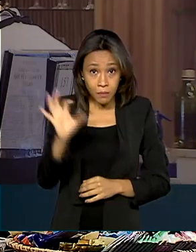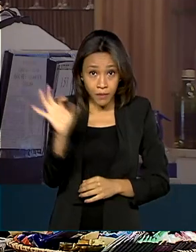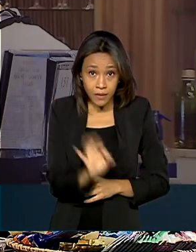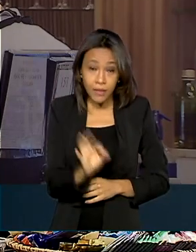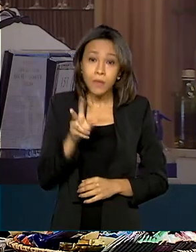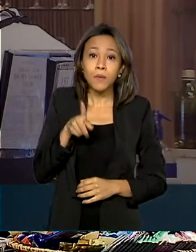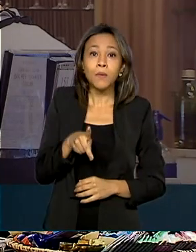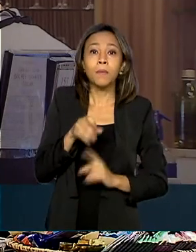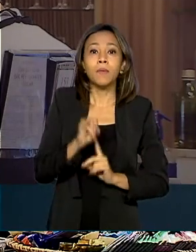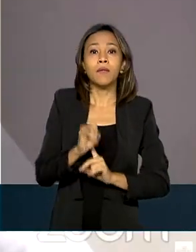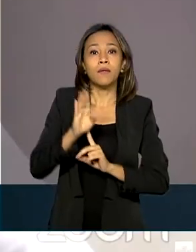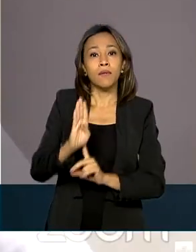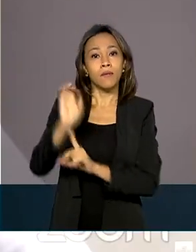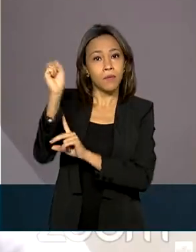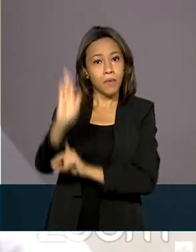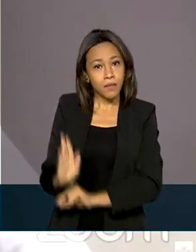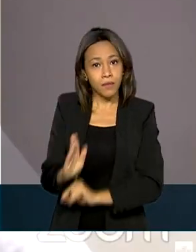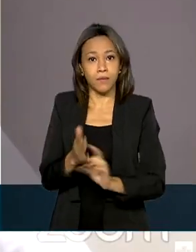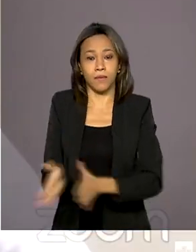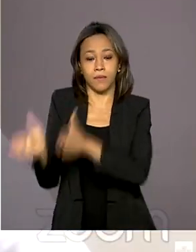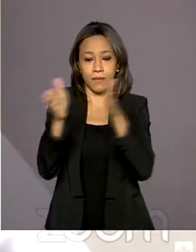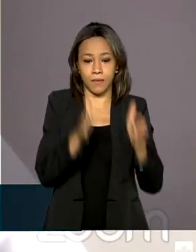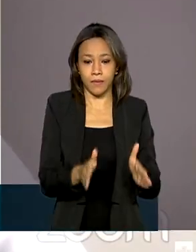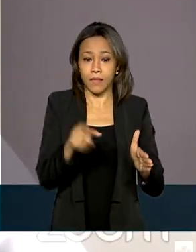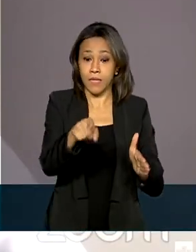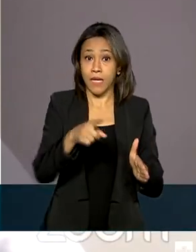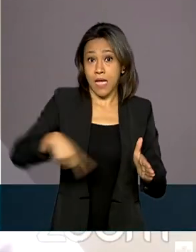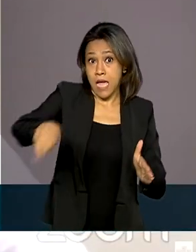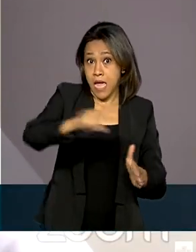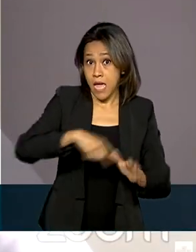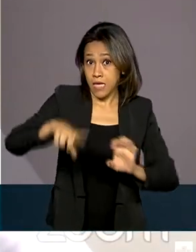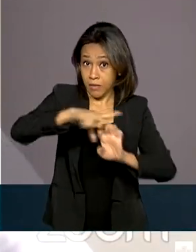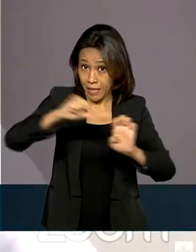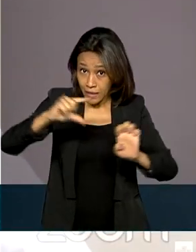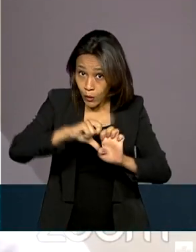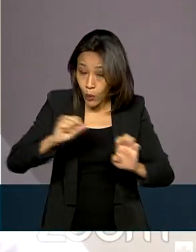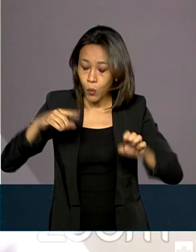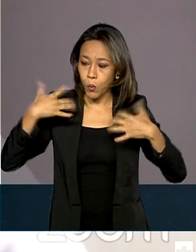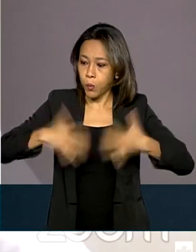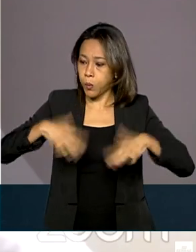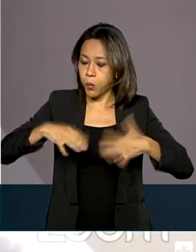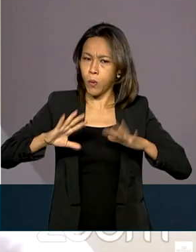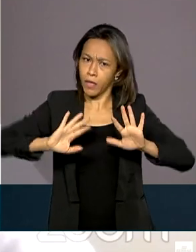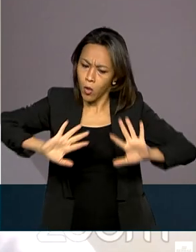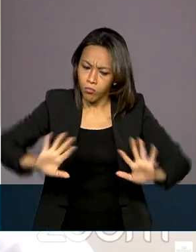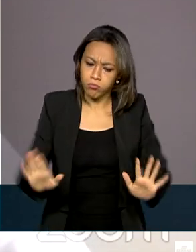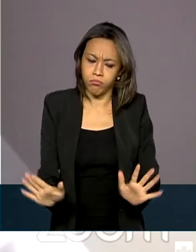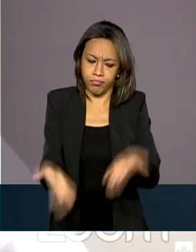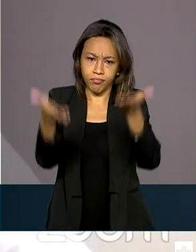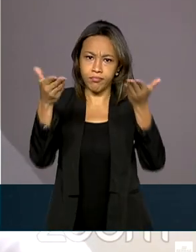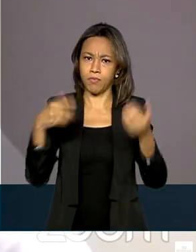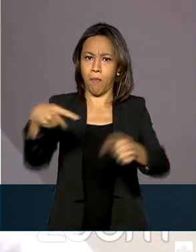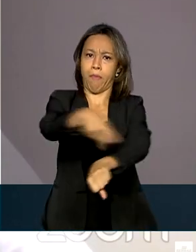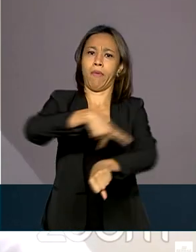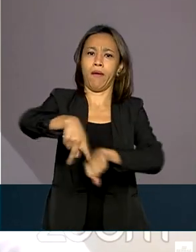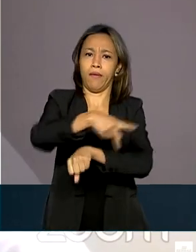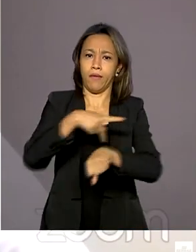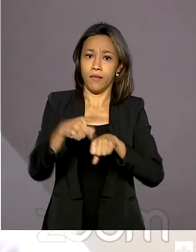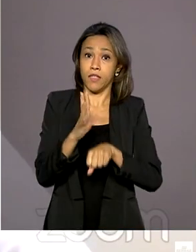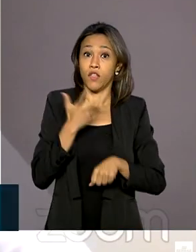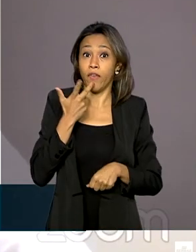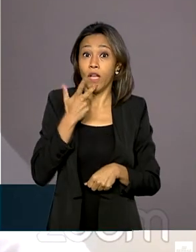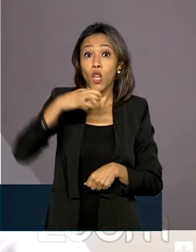bens produzidos no país. Esses empreendedores que são a força motriz deste país. É sempre importante lembrar que a gente está falando de